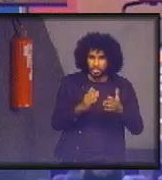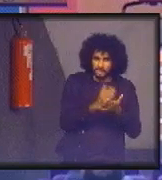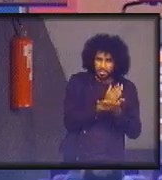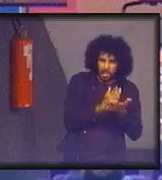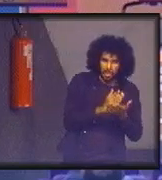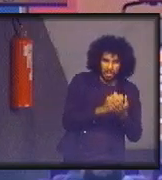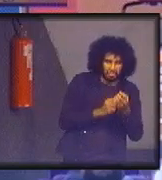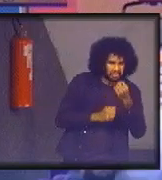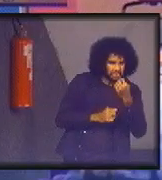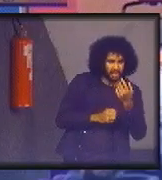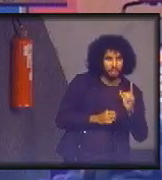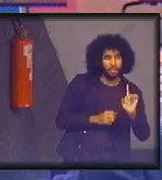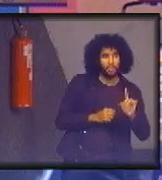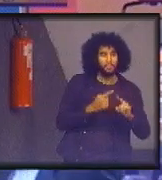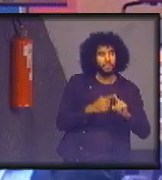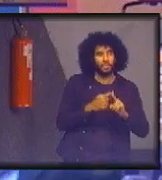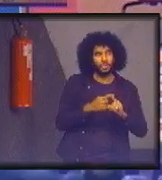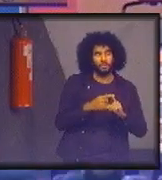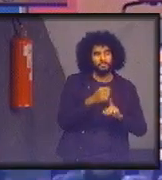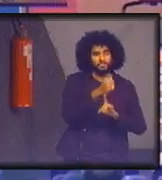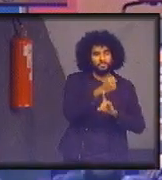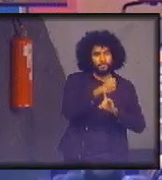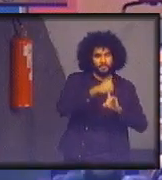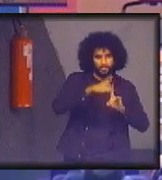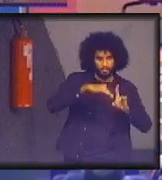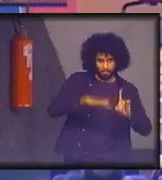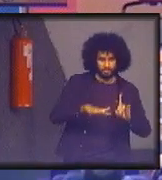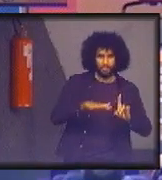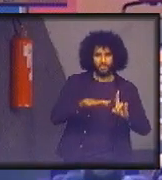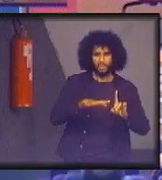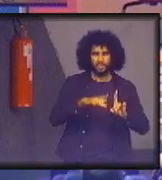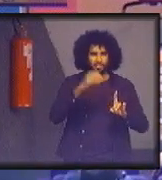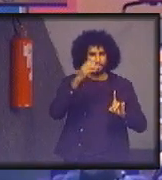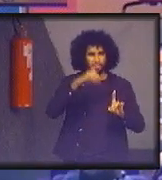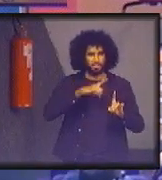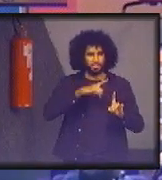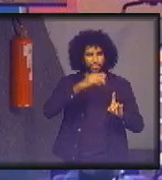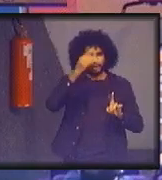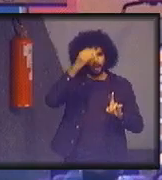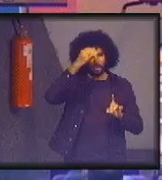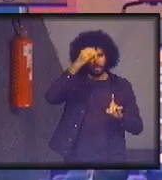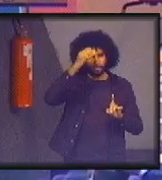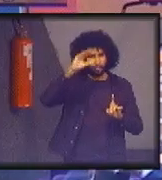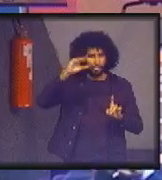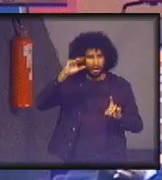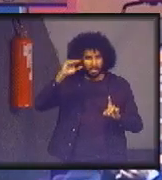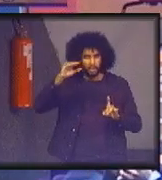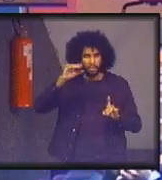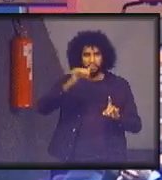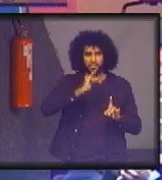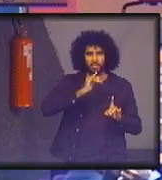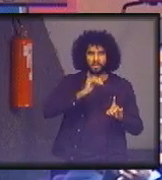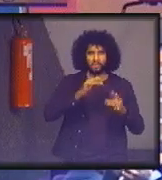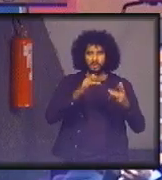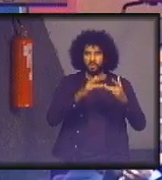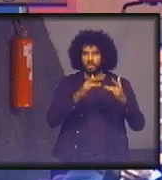bem, porque a sociedade brasileira não estava madura para discutir federação, pacto federativo,